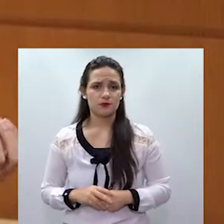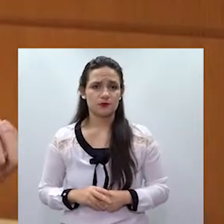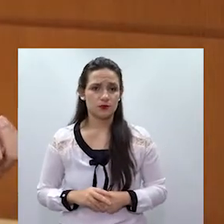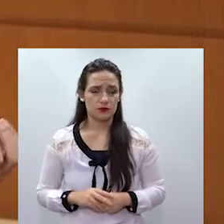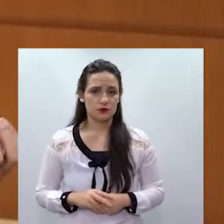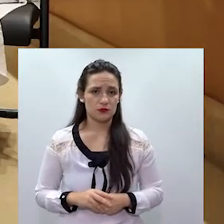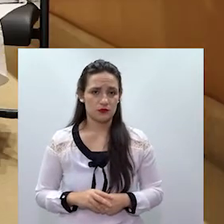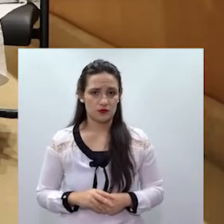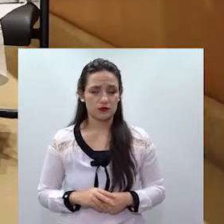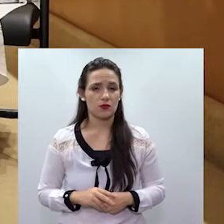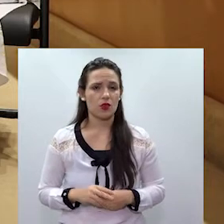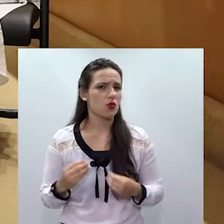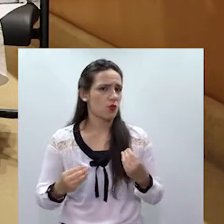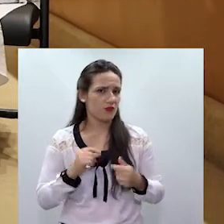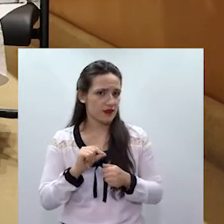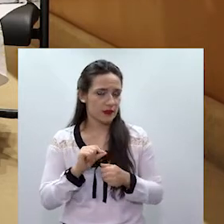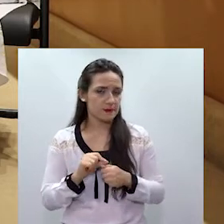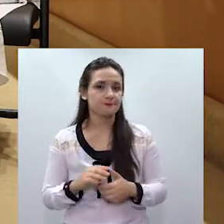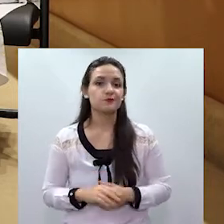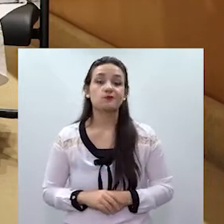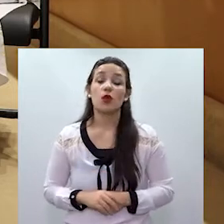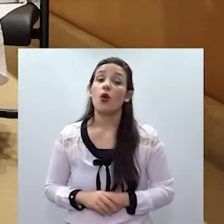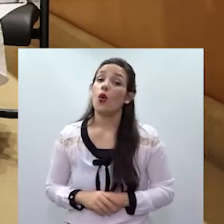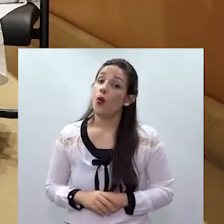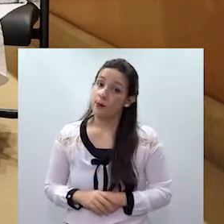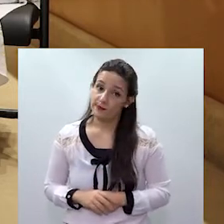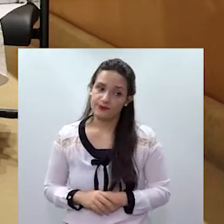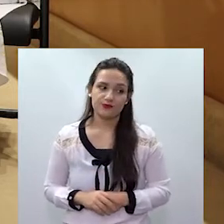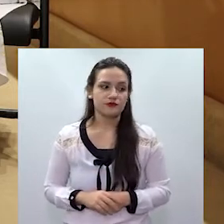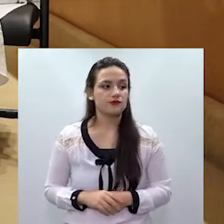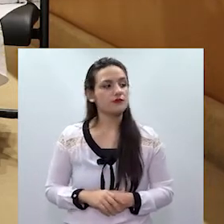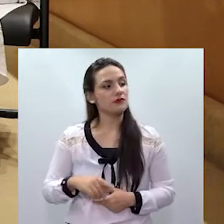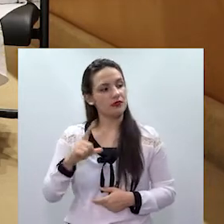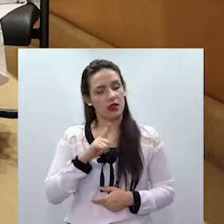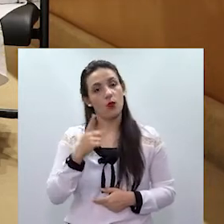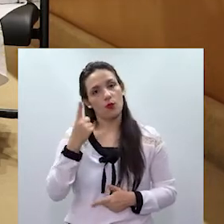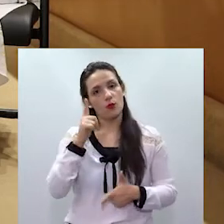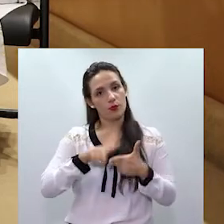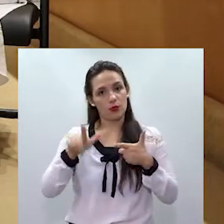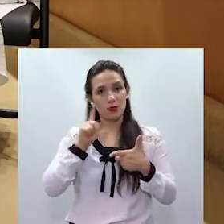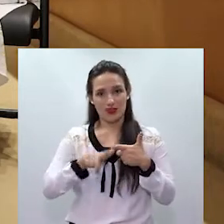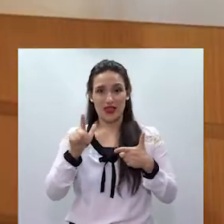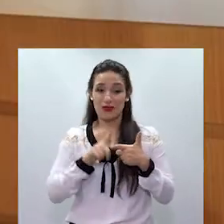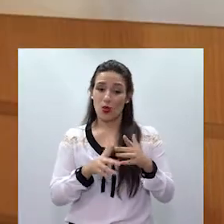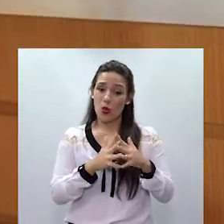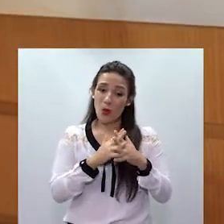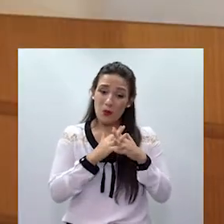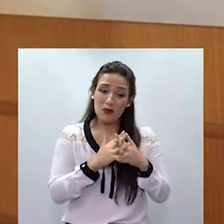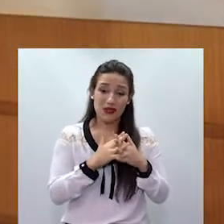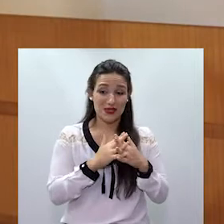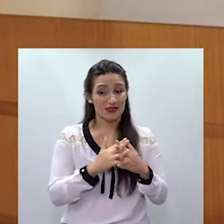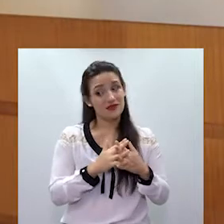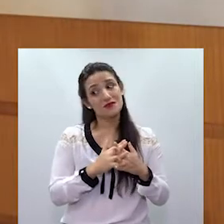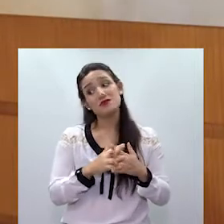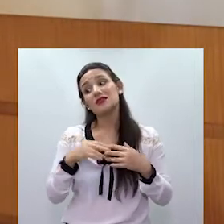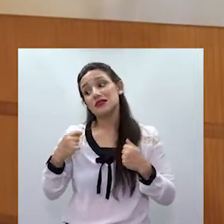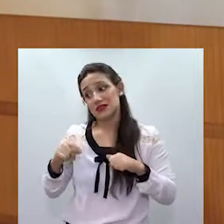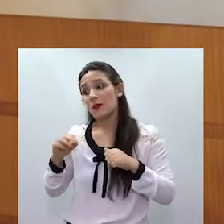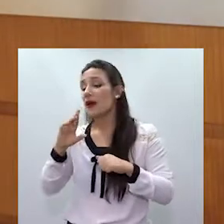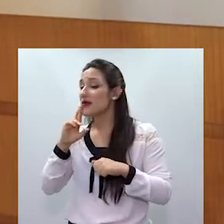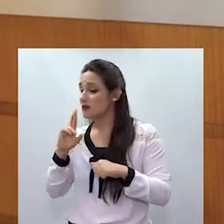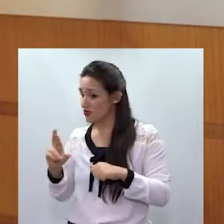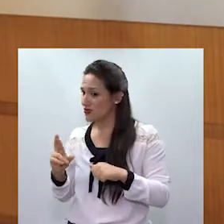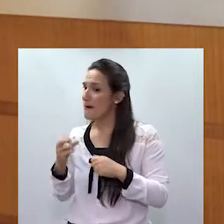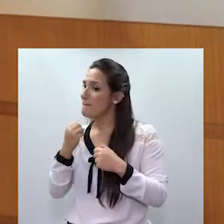surtido efeito? Tem surtido efeito. Como um problema complexo exige resposta complexa,